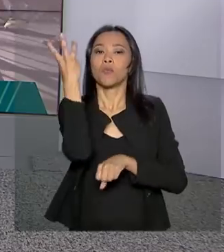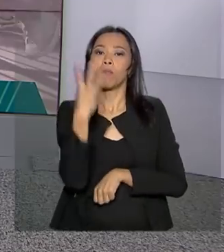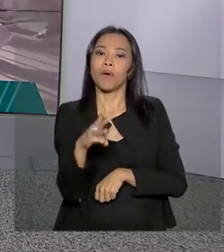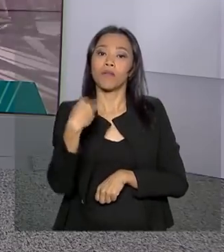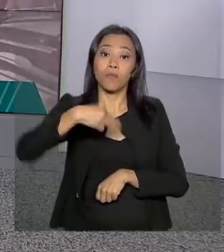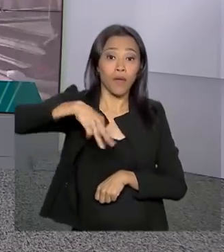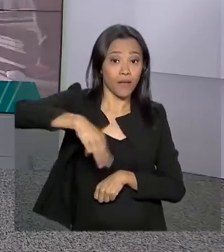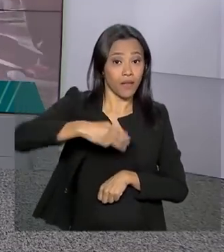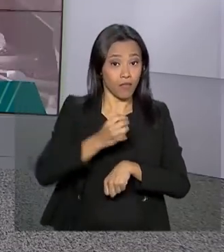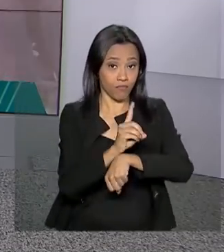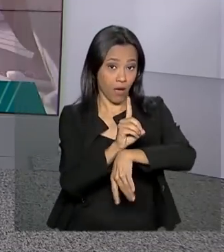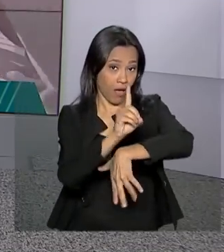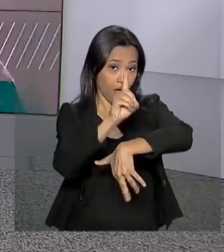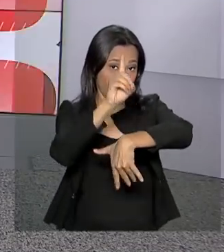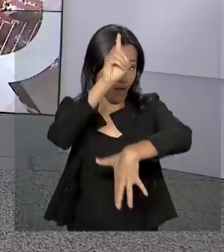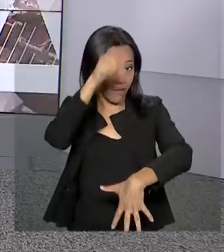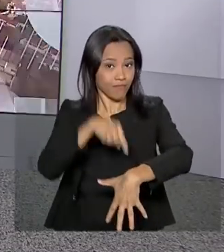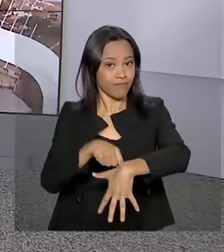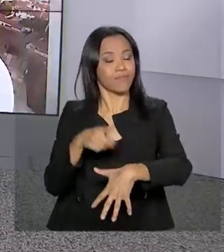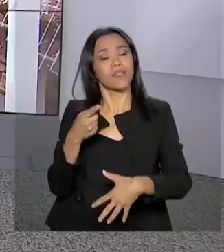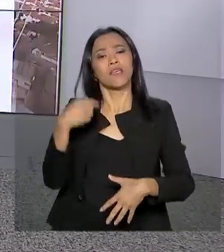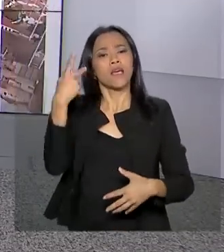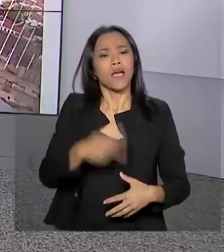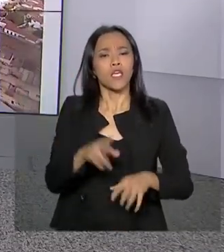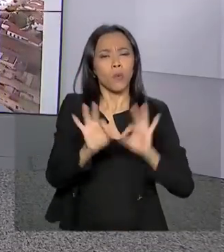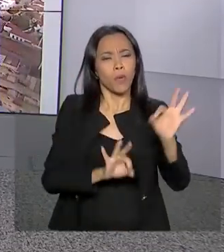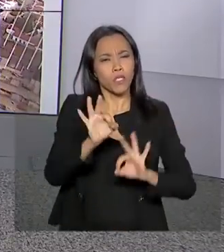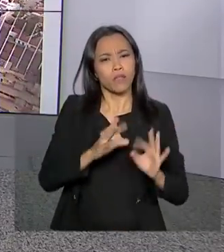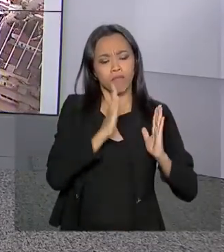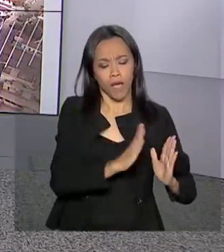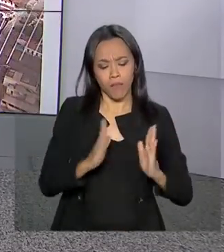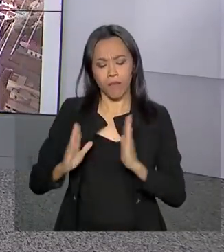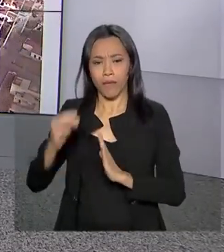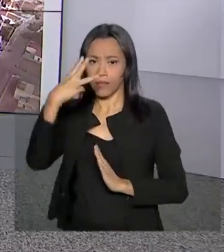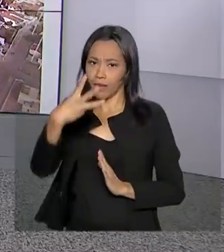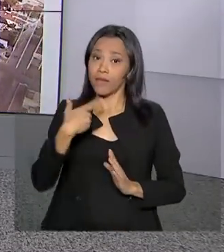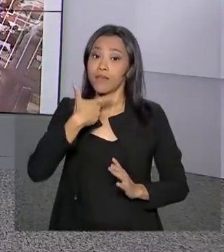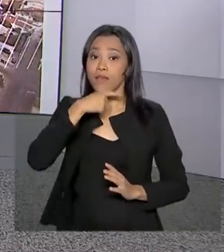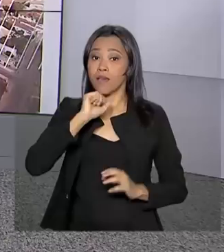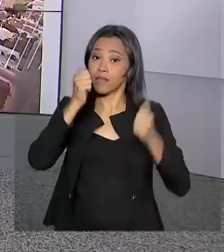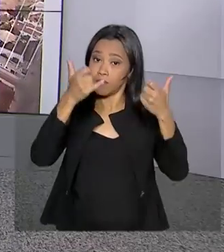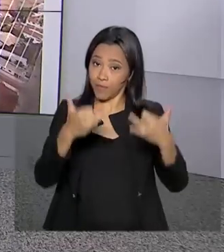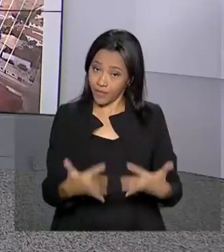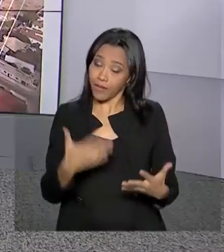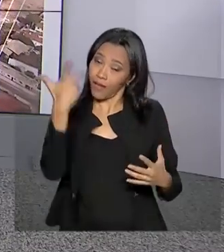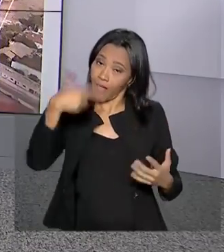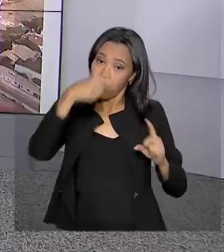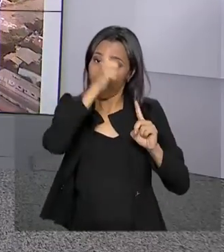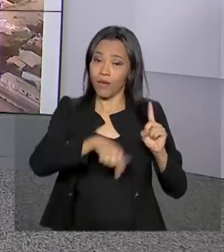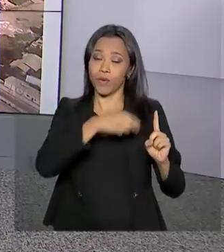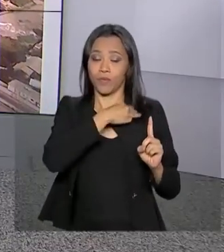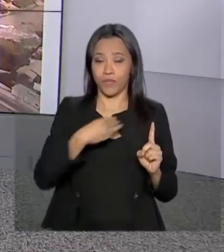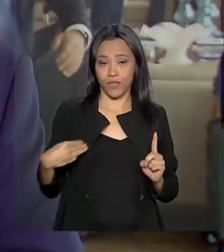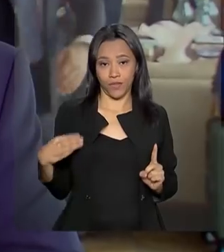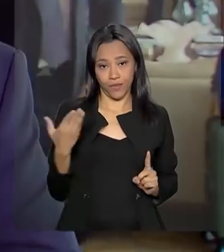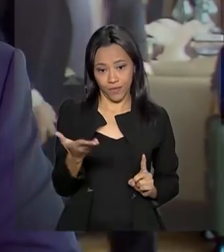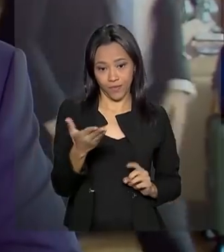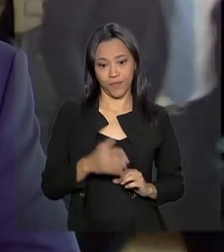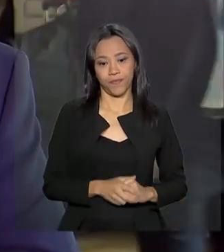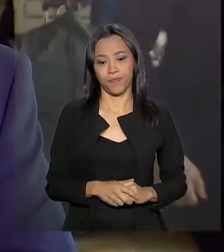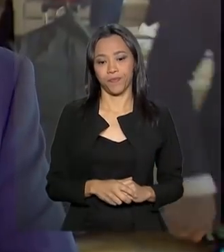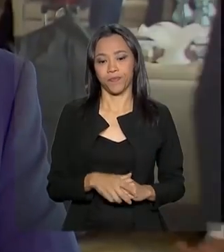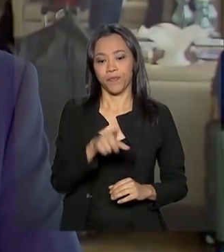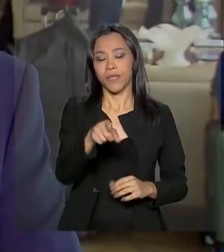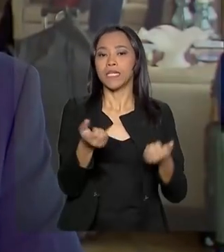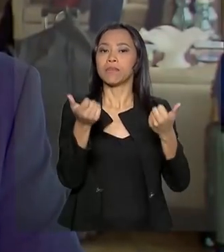de Alcântara, no Maranhão. O projeto brasileiro contém três fases e quem explica para a gente agora é o ministro Marcos Pontes. A